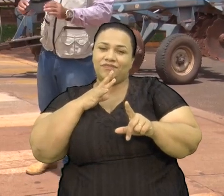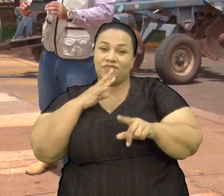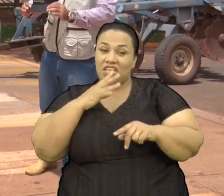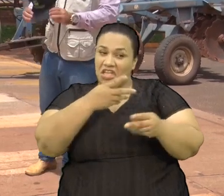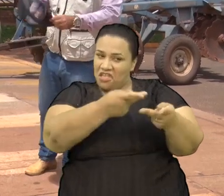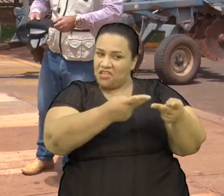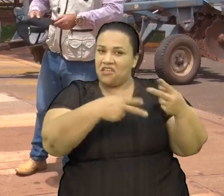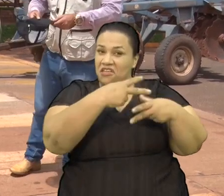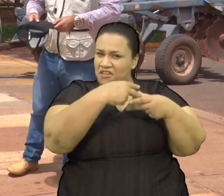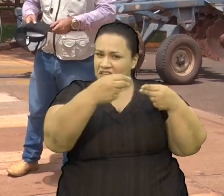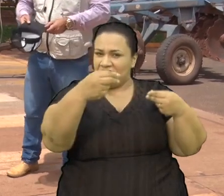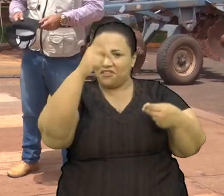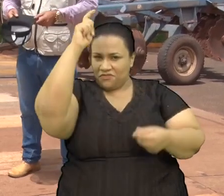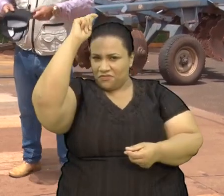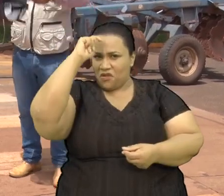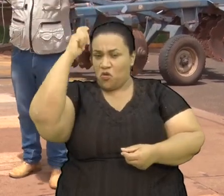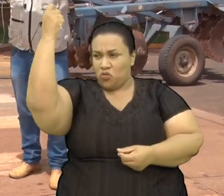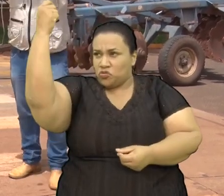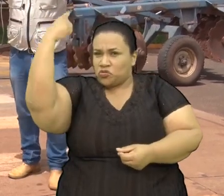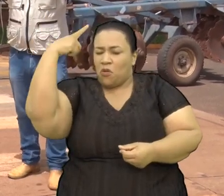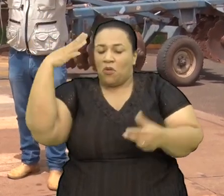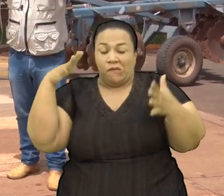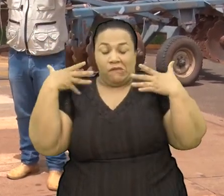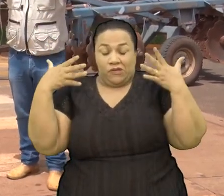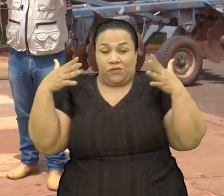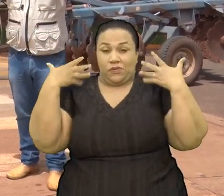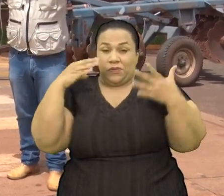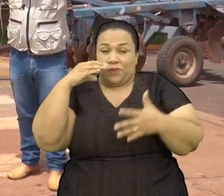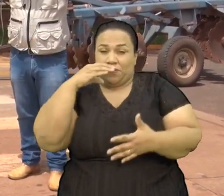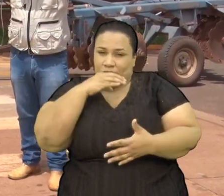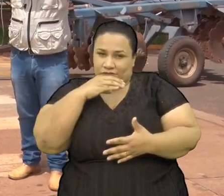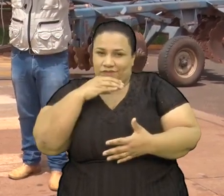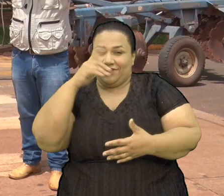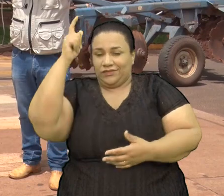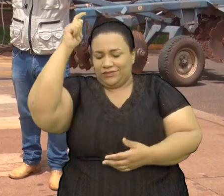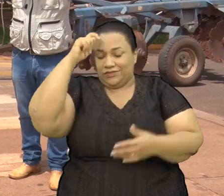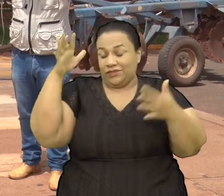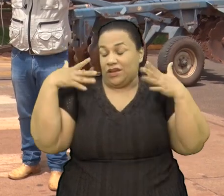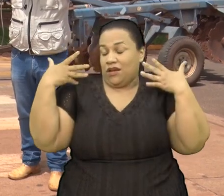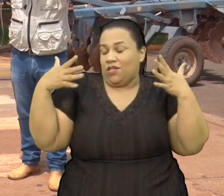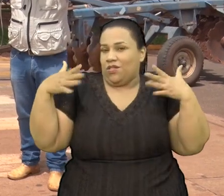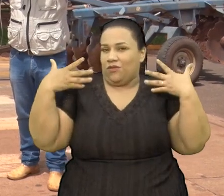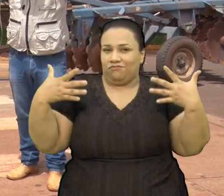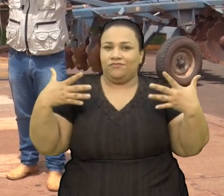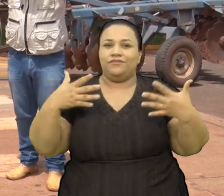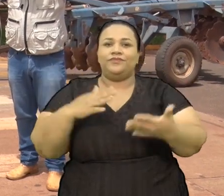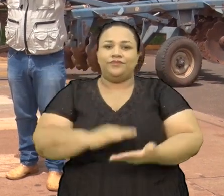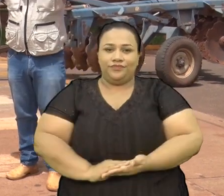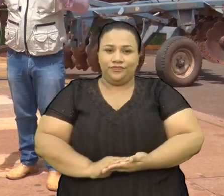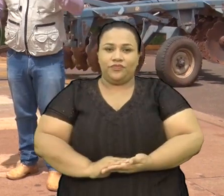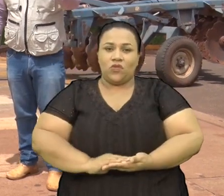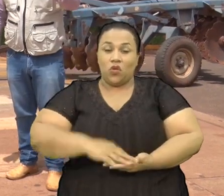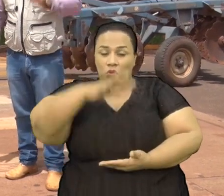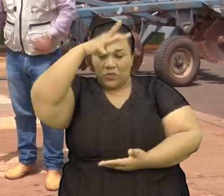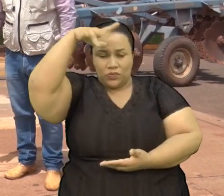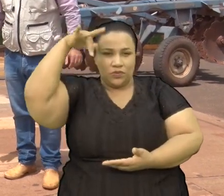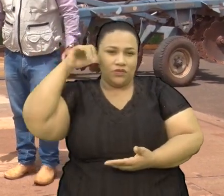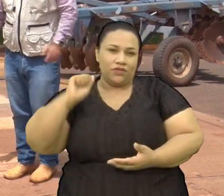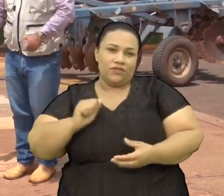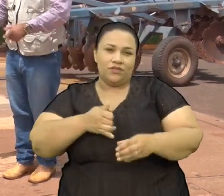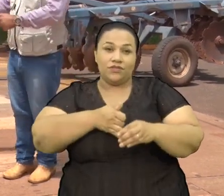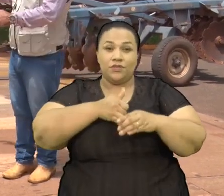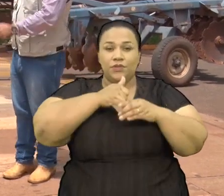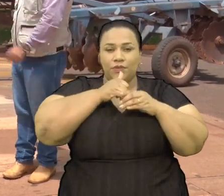Ganha um bonezinho De presente O sol está quente Eu vou colocar aqui na cabeça Porque está calor demais Como bom o sul Mato